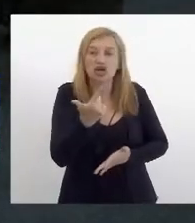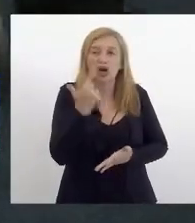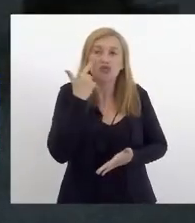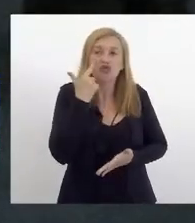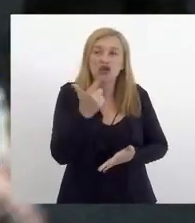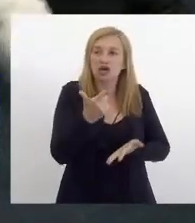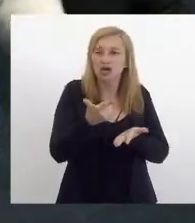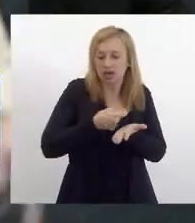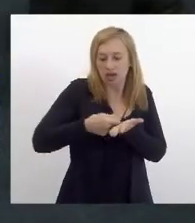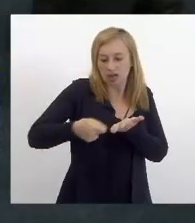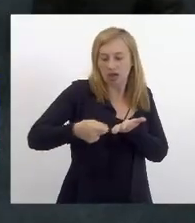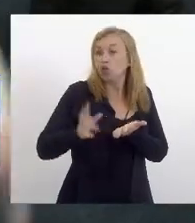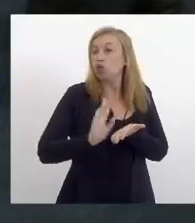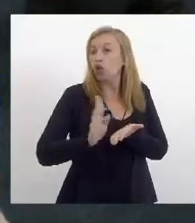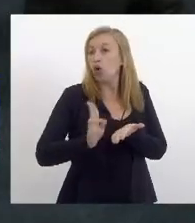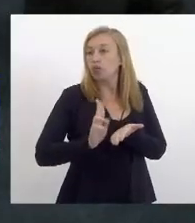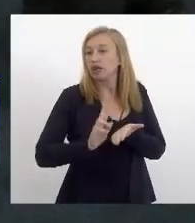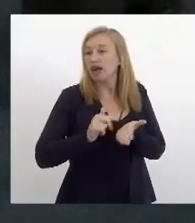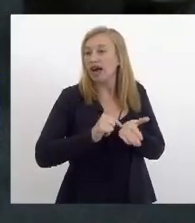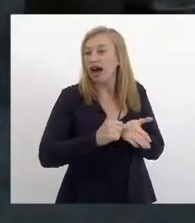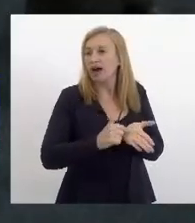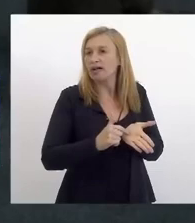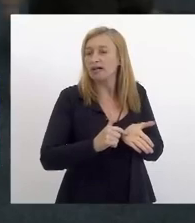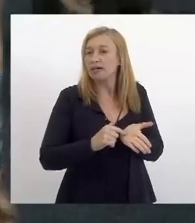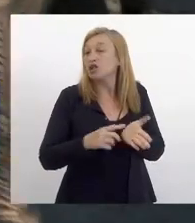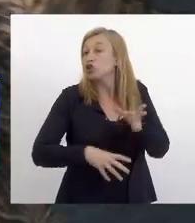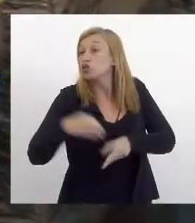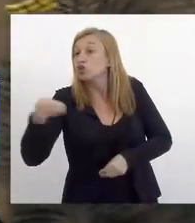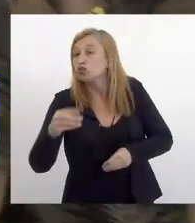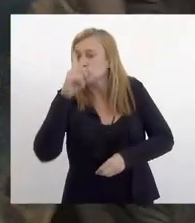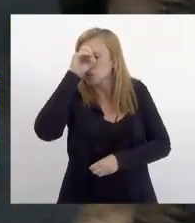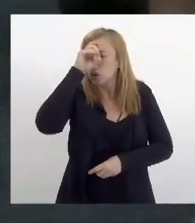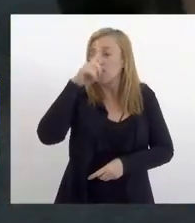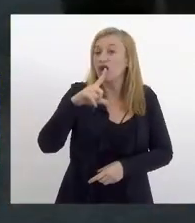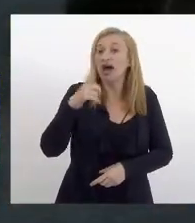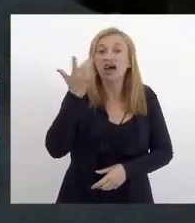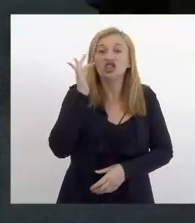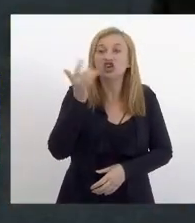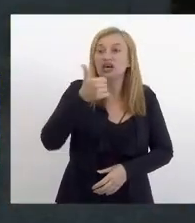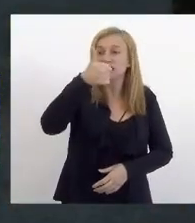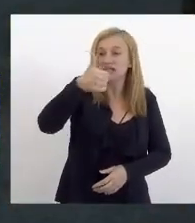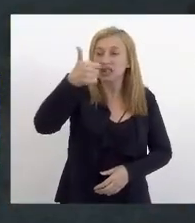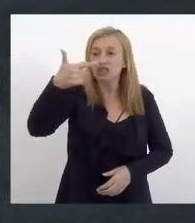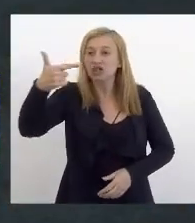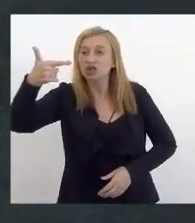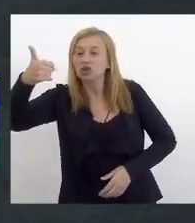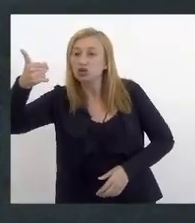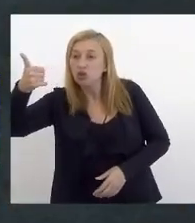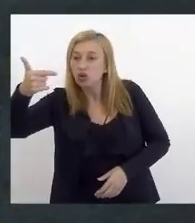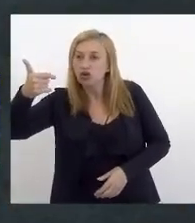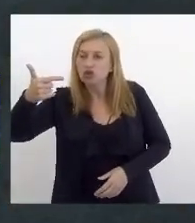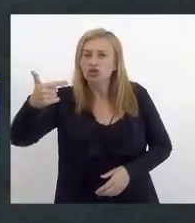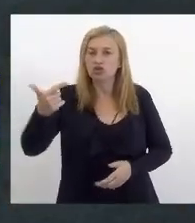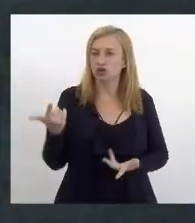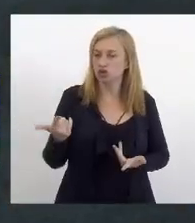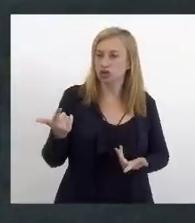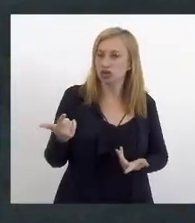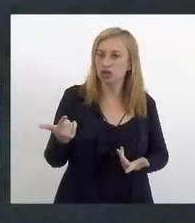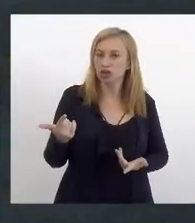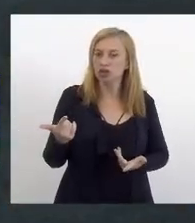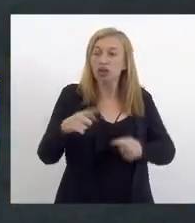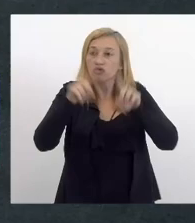ponto assinado e ele não está na escala ele não está na unidade achei 102 funcionários 102 funcionários fantasmas 102